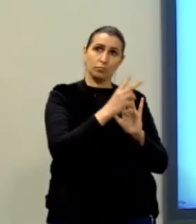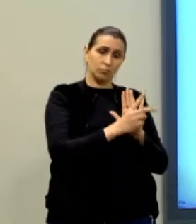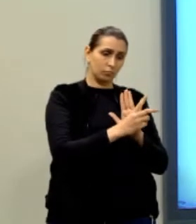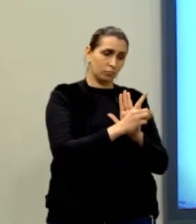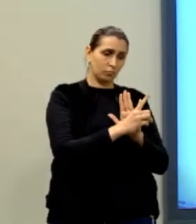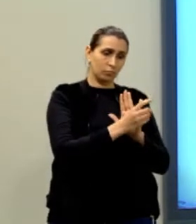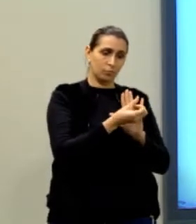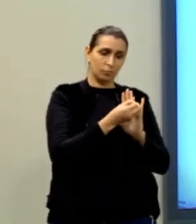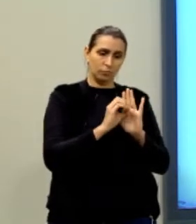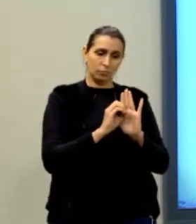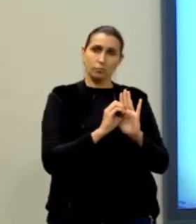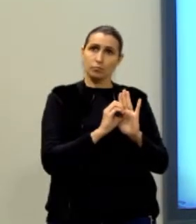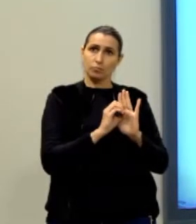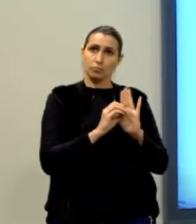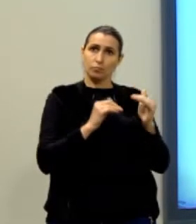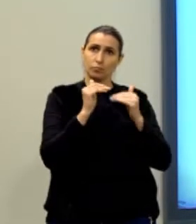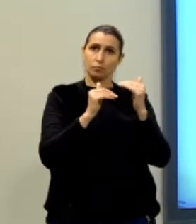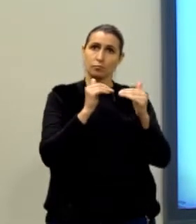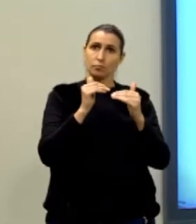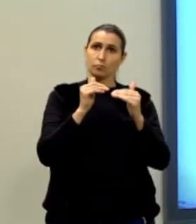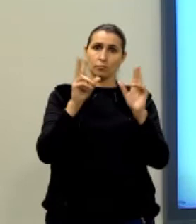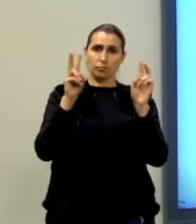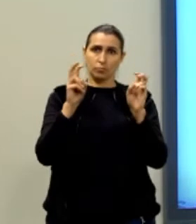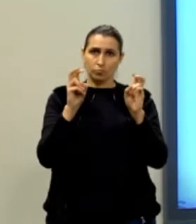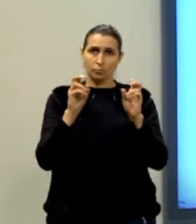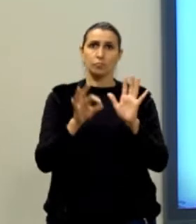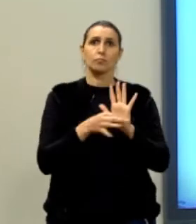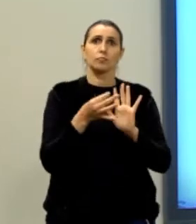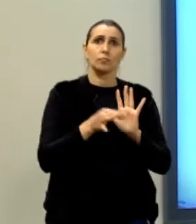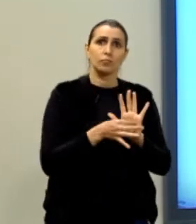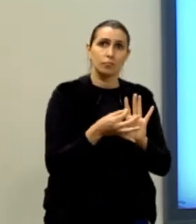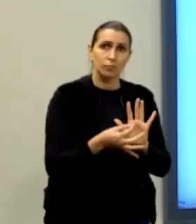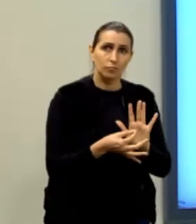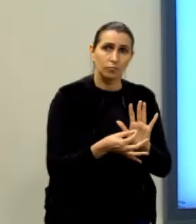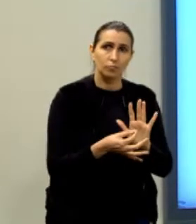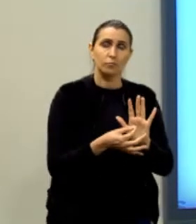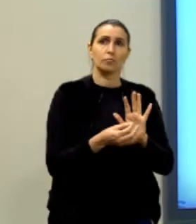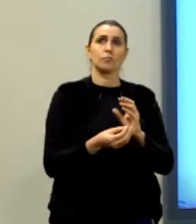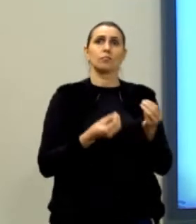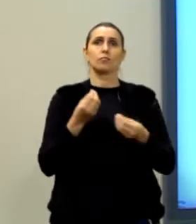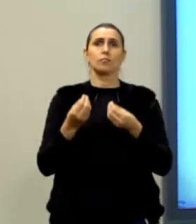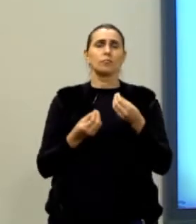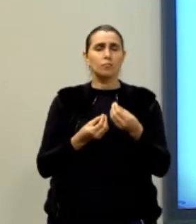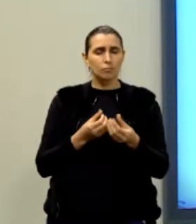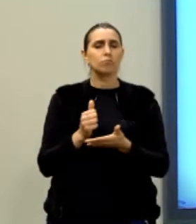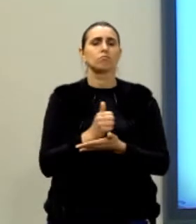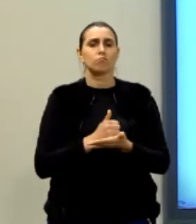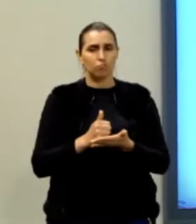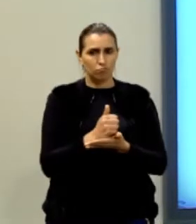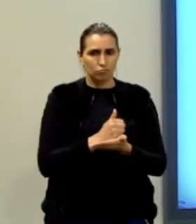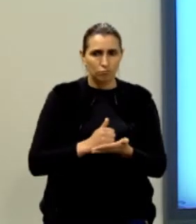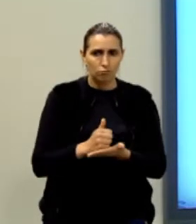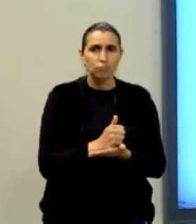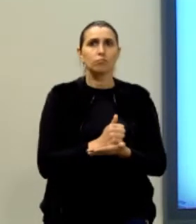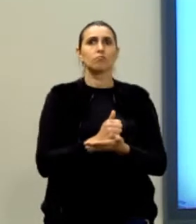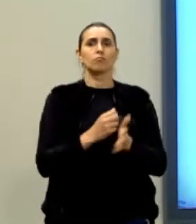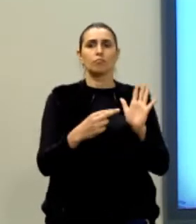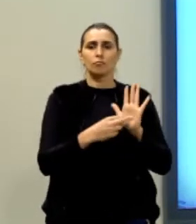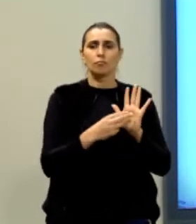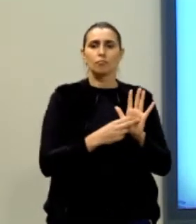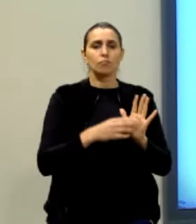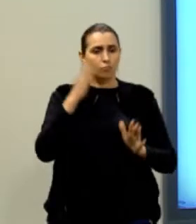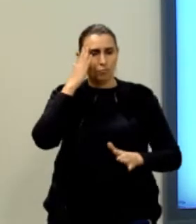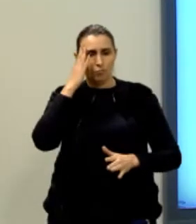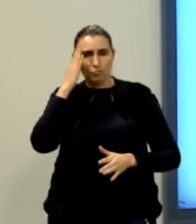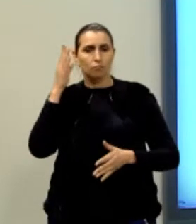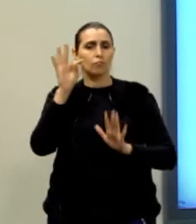160, desenvolve o tema por meio de argumentação consistente e apresenta bom domínio do